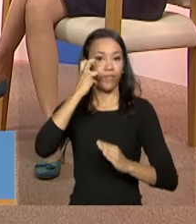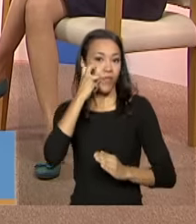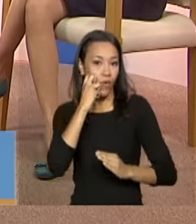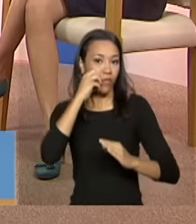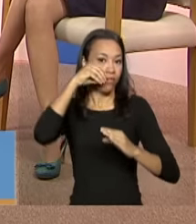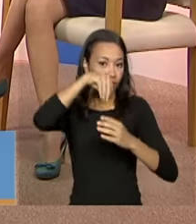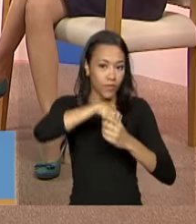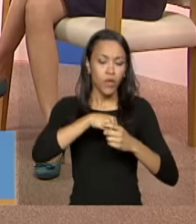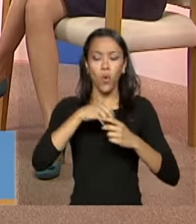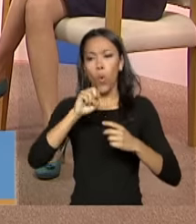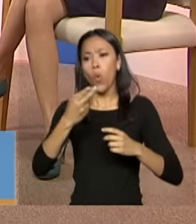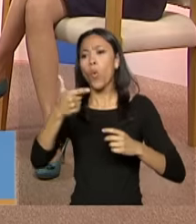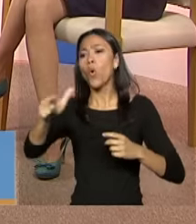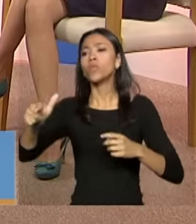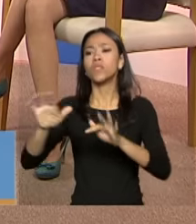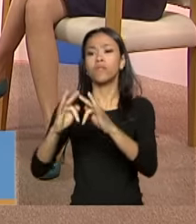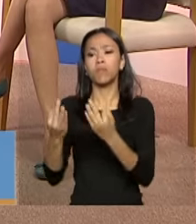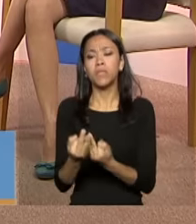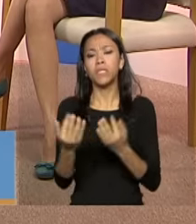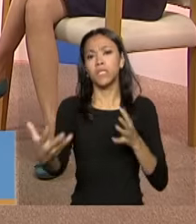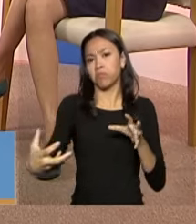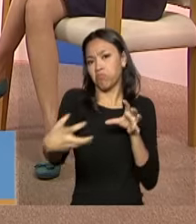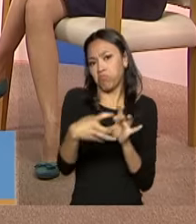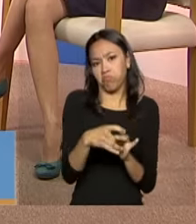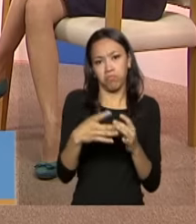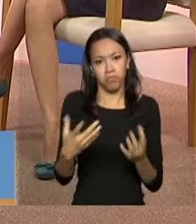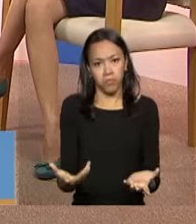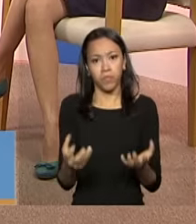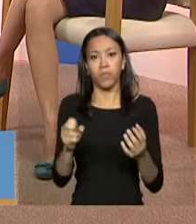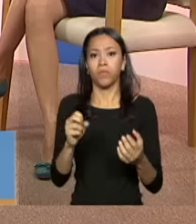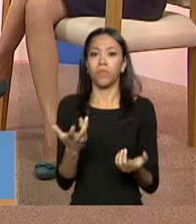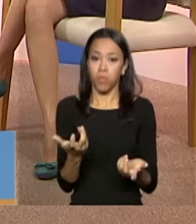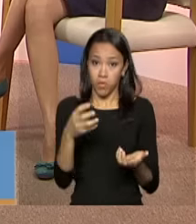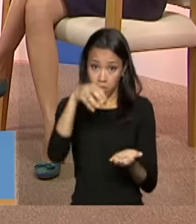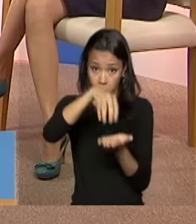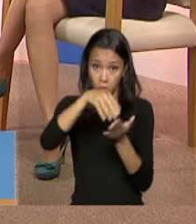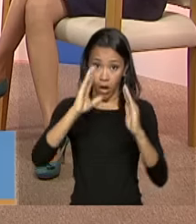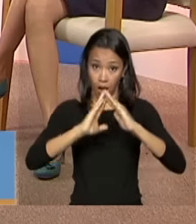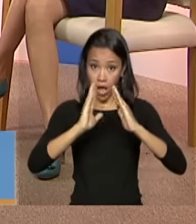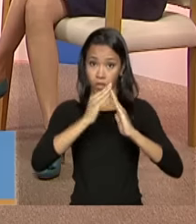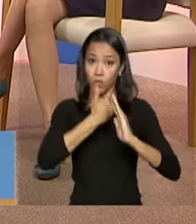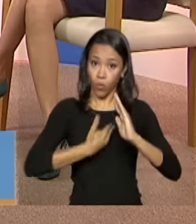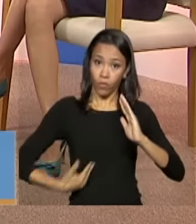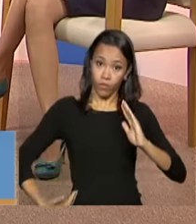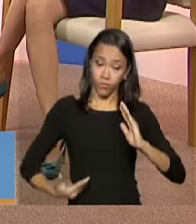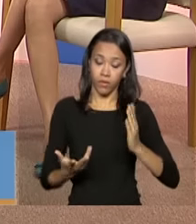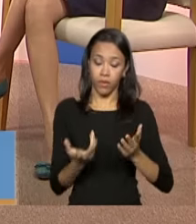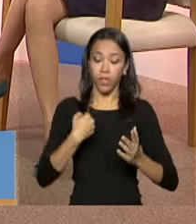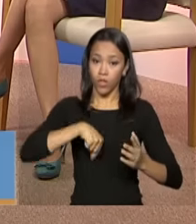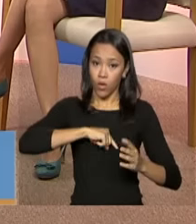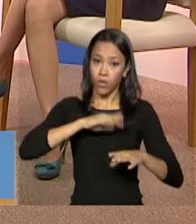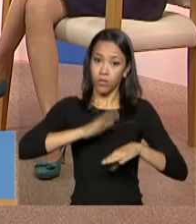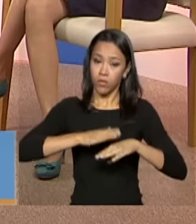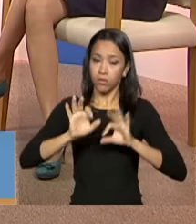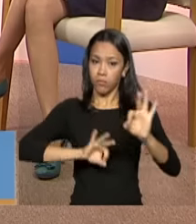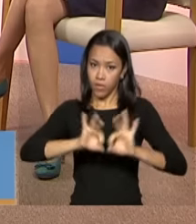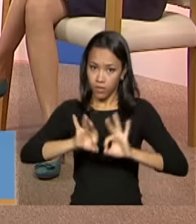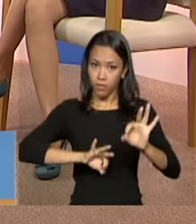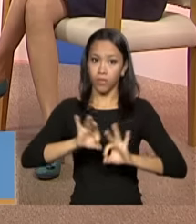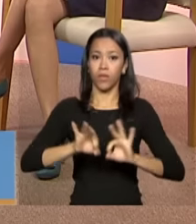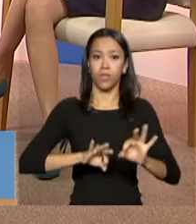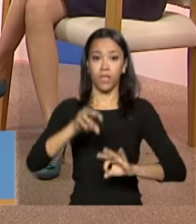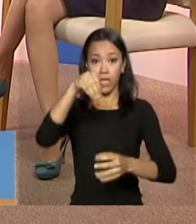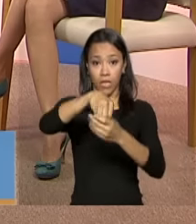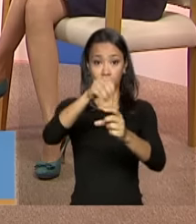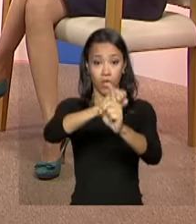outras famílias, via outros laços, e pode ser um acolhimento institucional. O nós pretendemos na assistência é que não